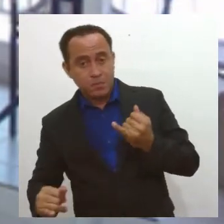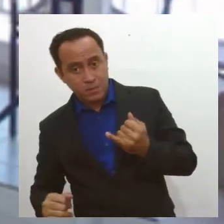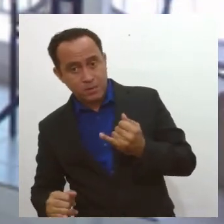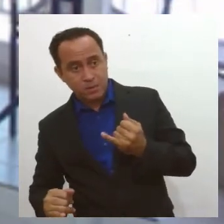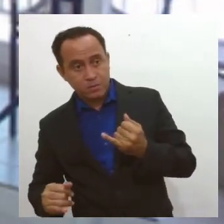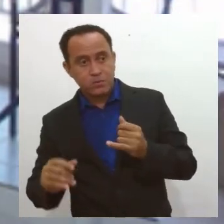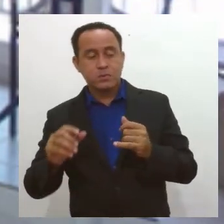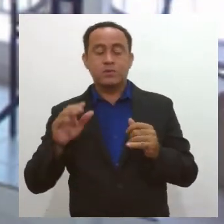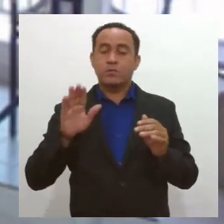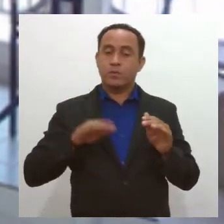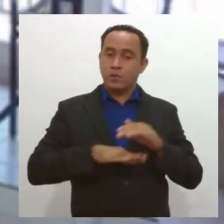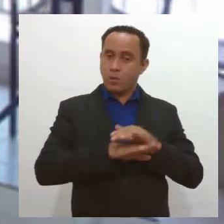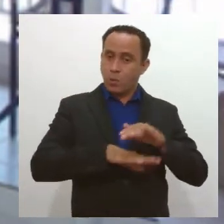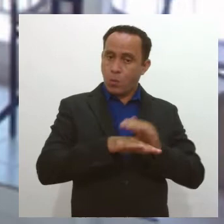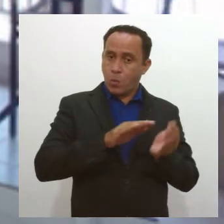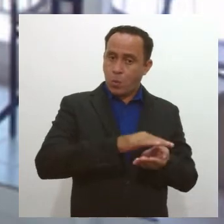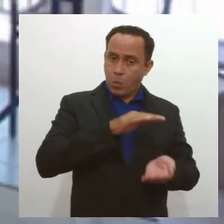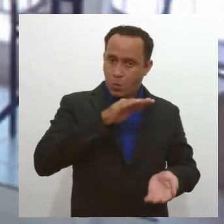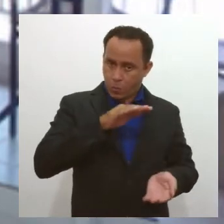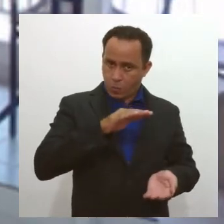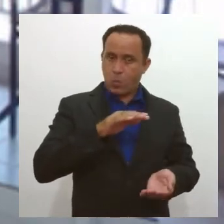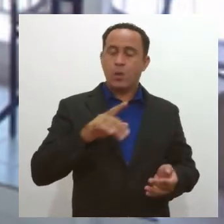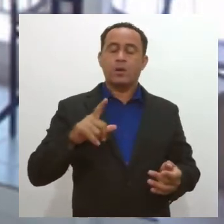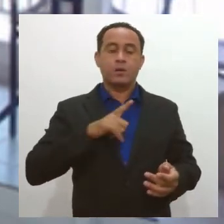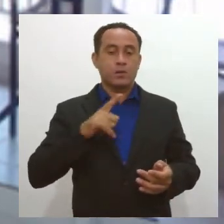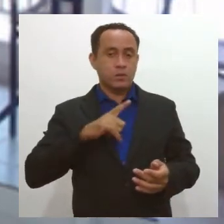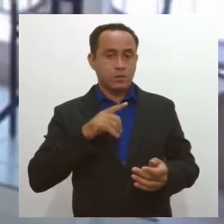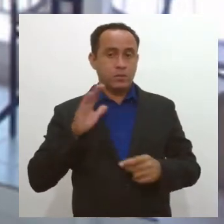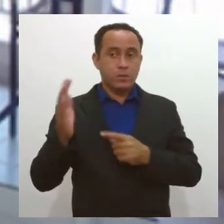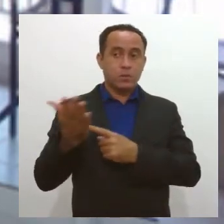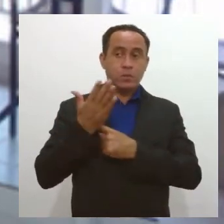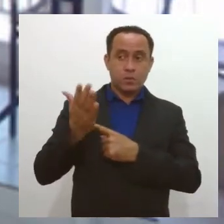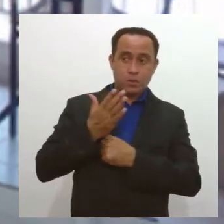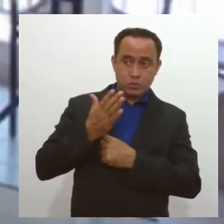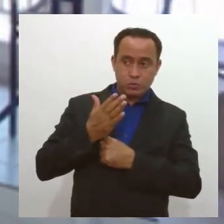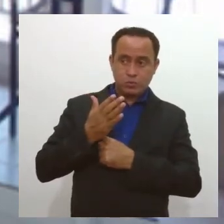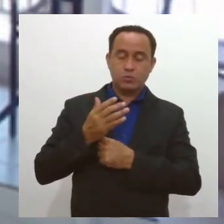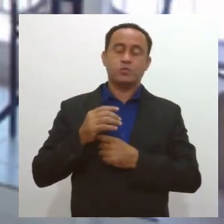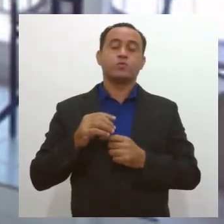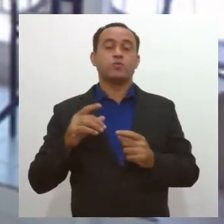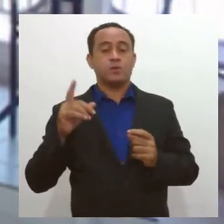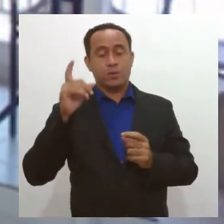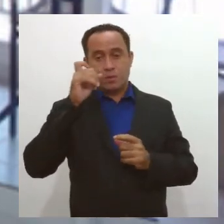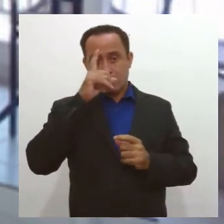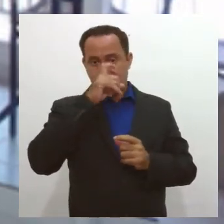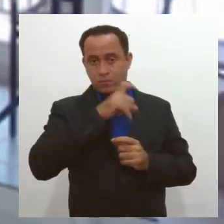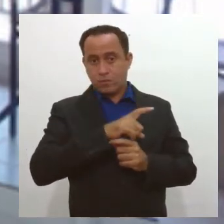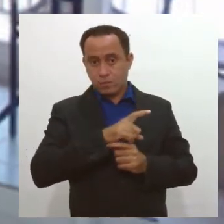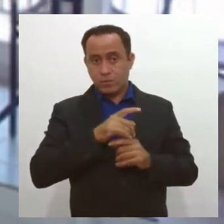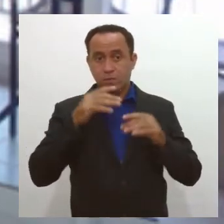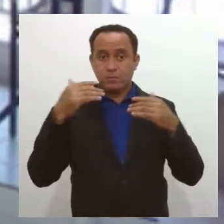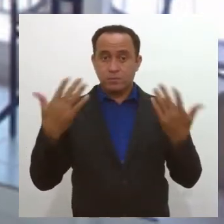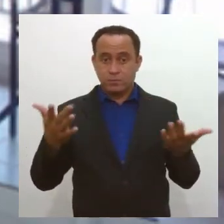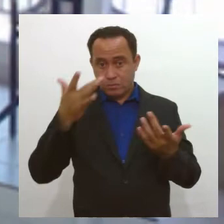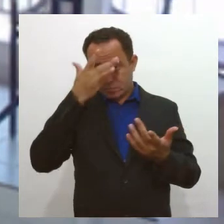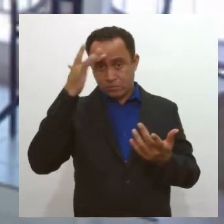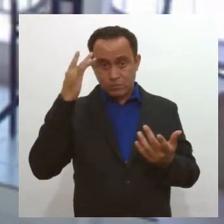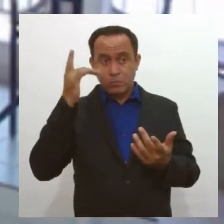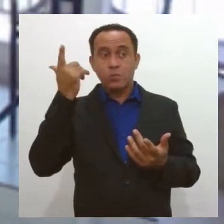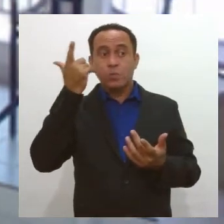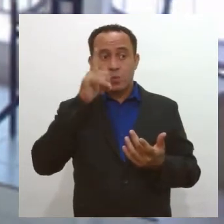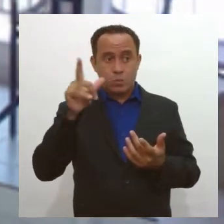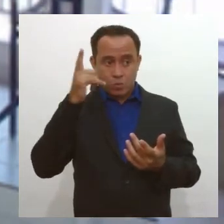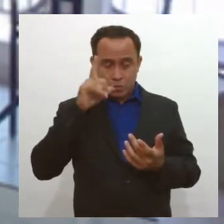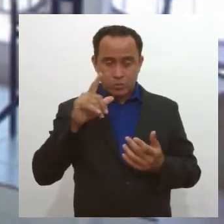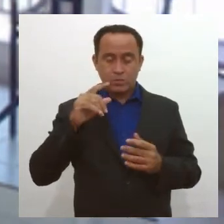ainda mais agora, eu já tenho uma reserva financeira que me ajuda a passar por esse período. Então, essa pessoa, ela conseguiu passar aí